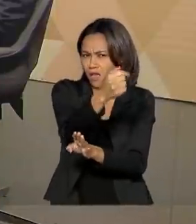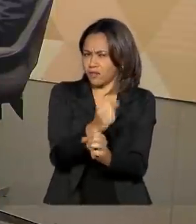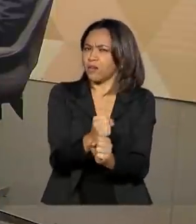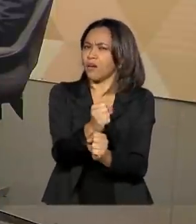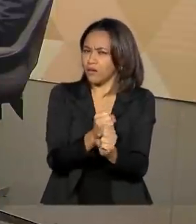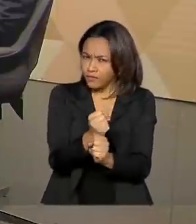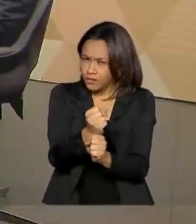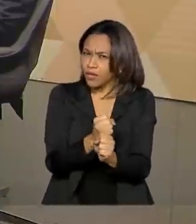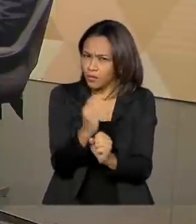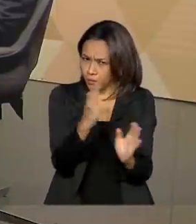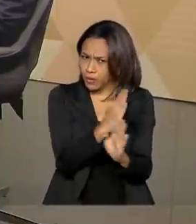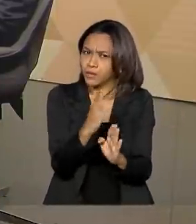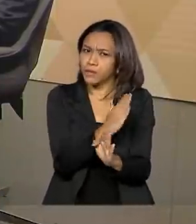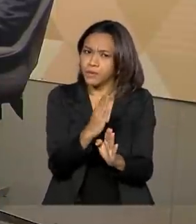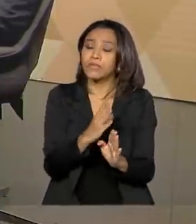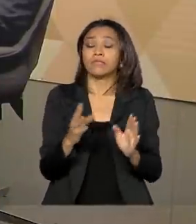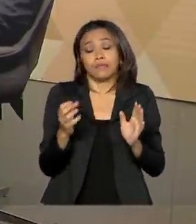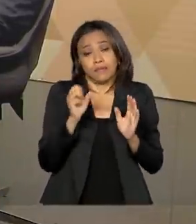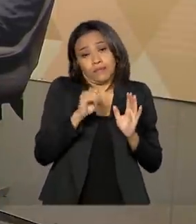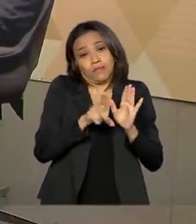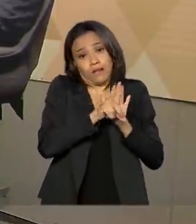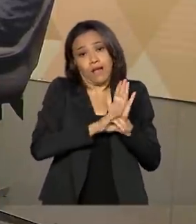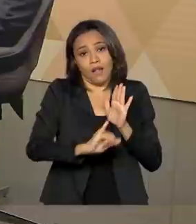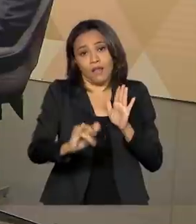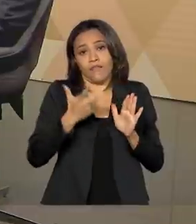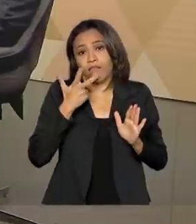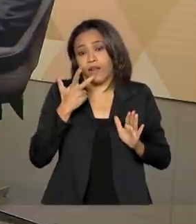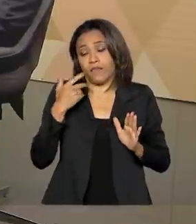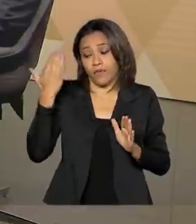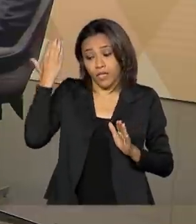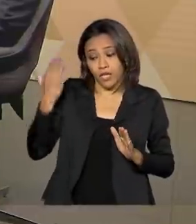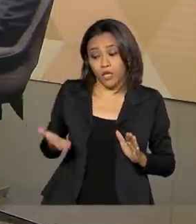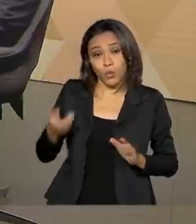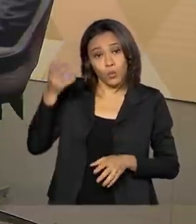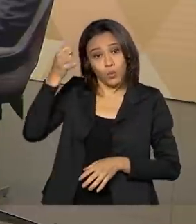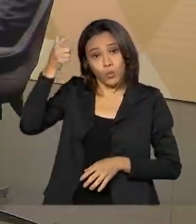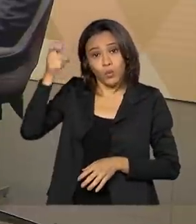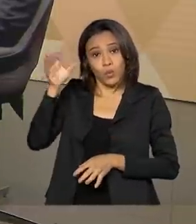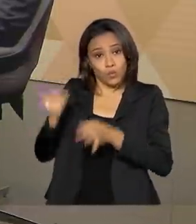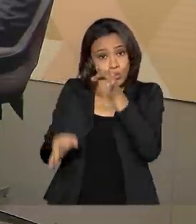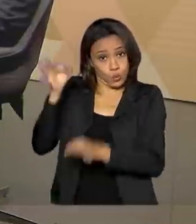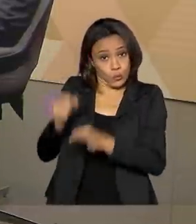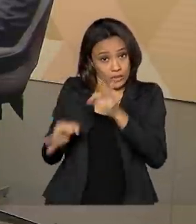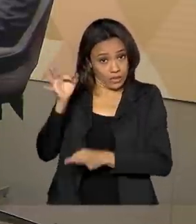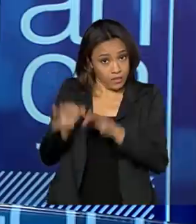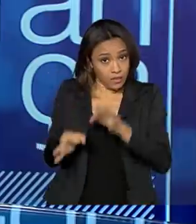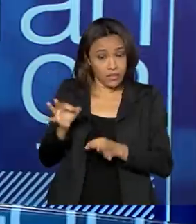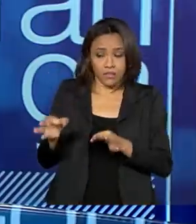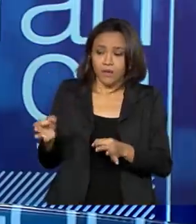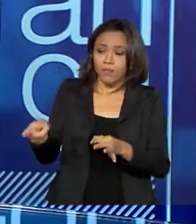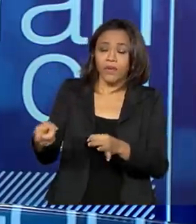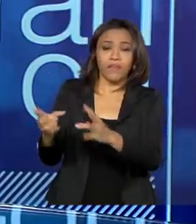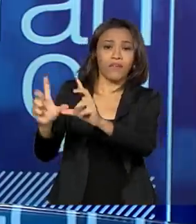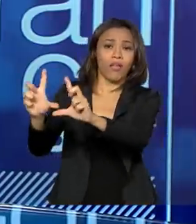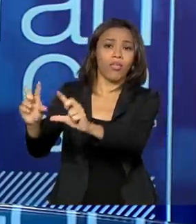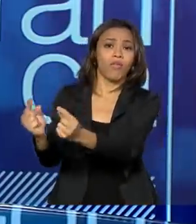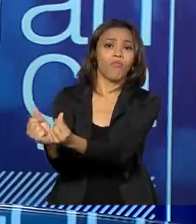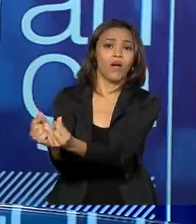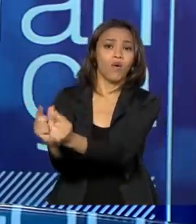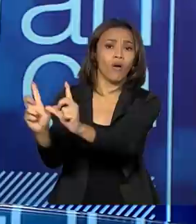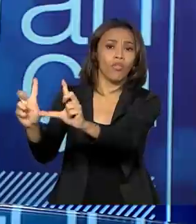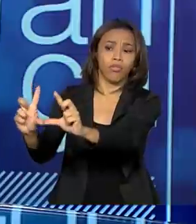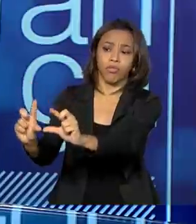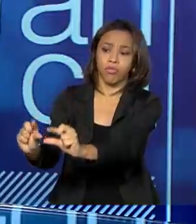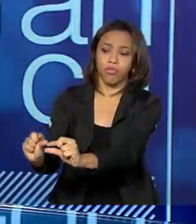demolhada, né? É, a legislação já previa que o juiz avaliasse caso de perda do valor econômico ou dificuldade